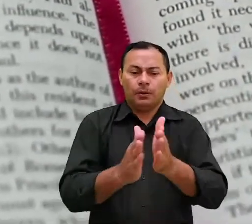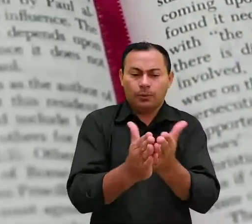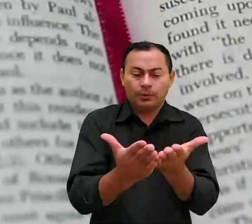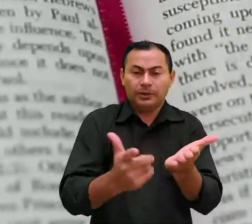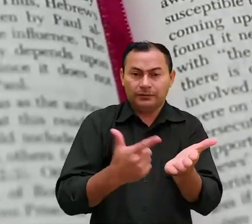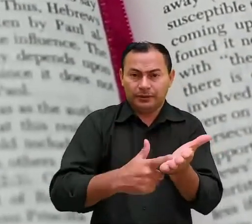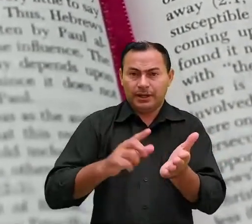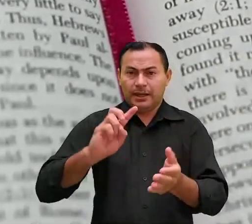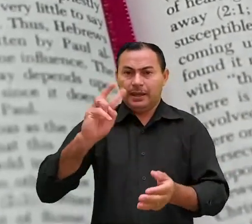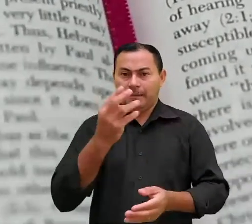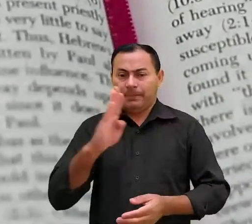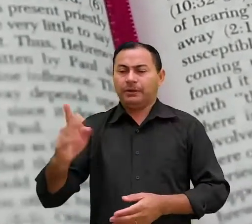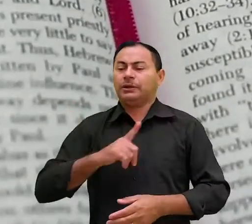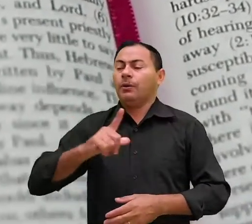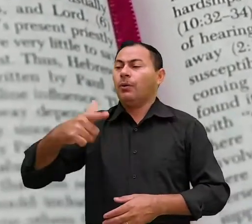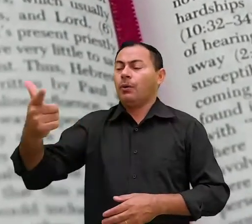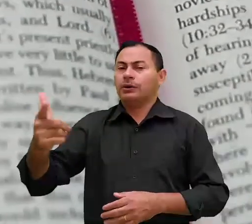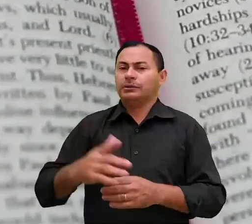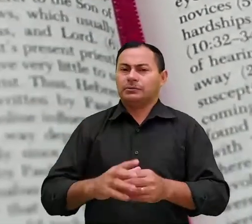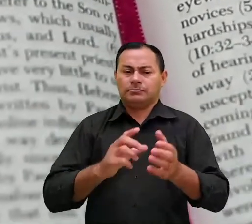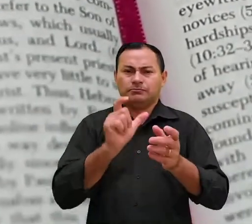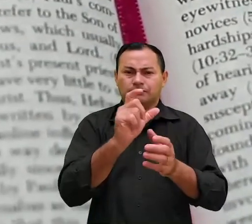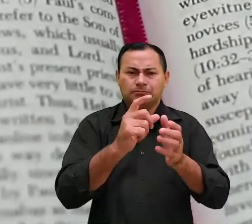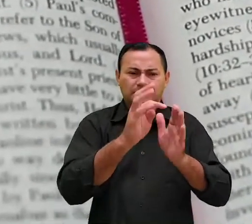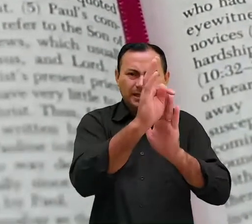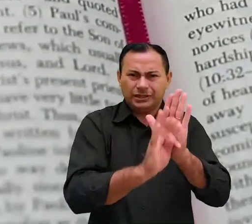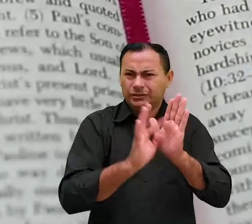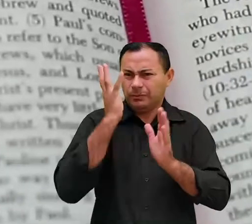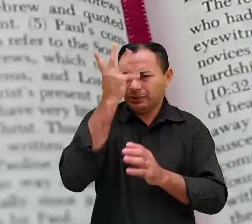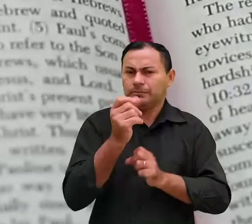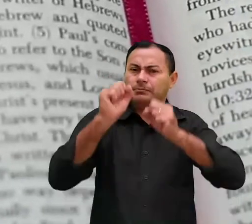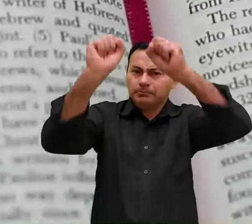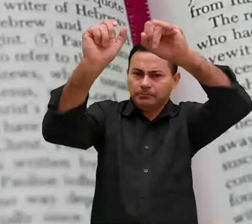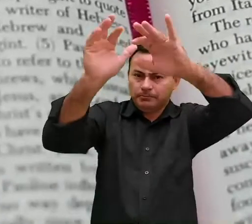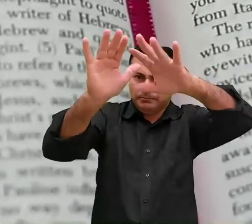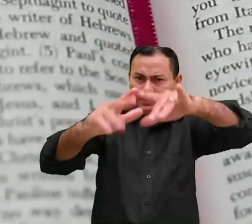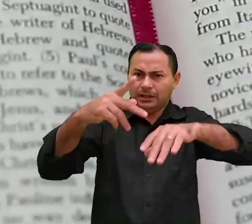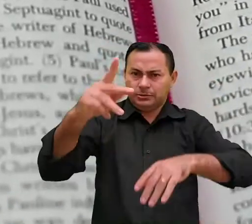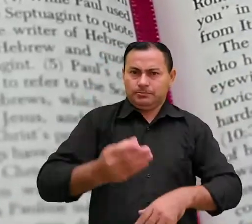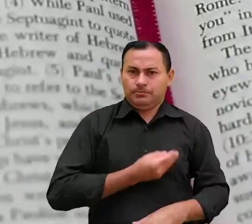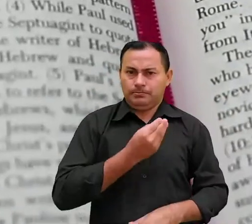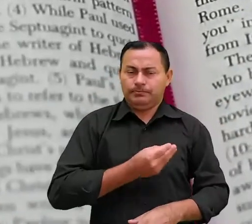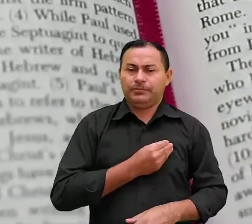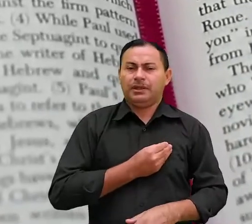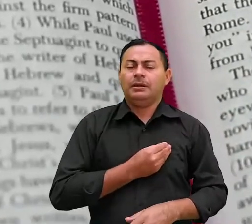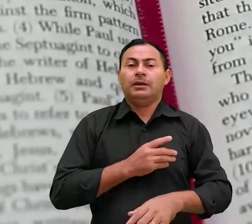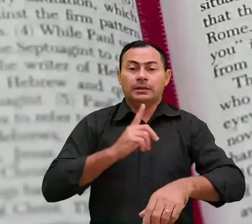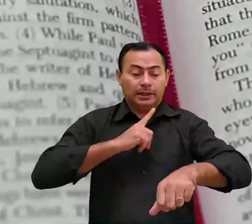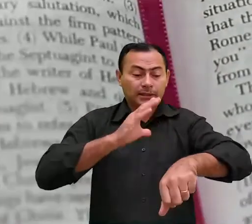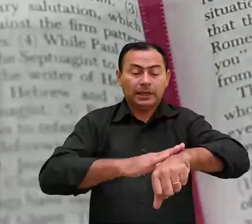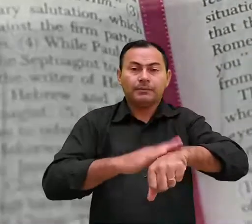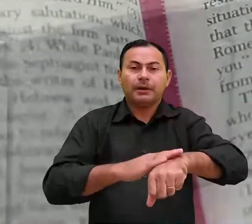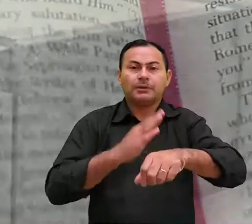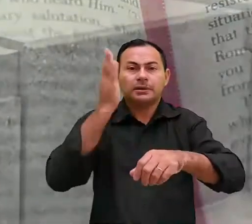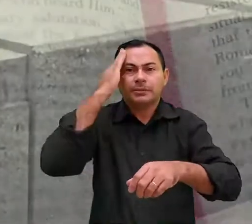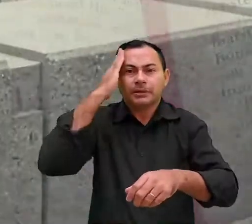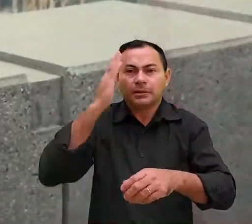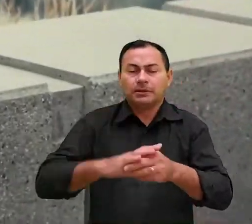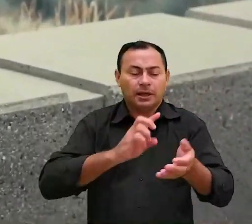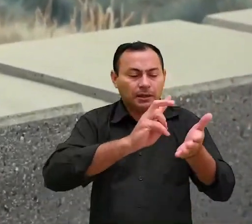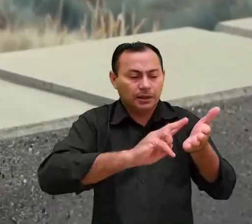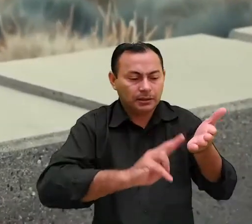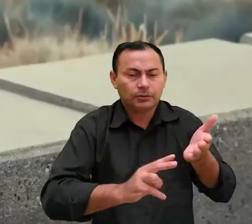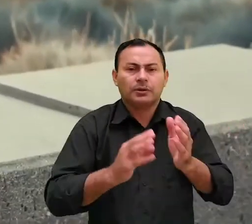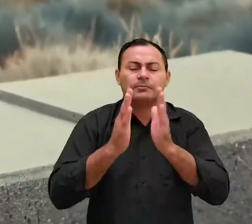o livro de Hebreus tem outras passagens muito bonitas que podem ser uma bênção para a sua vida tire um tempo para descobri-las